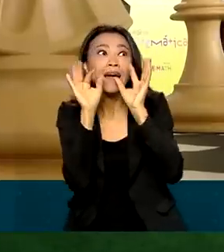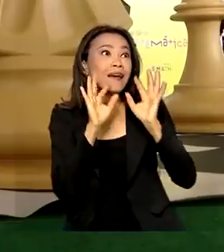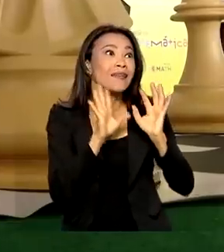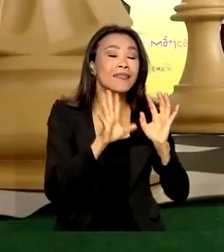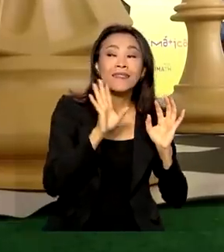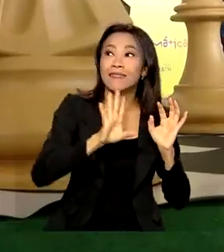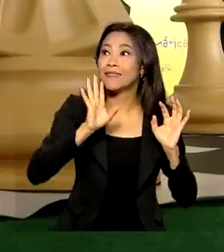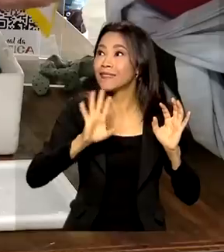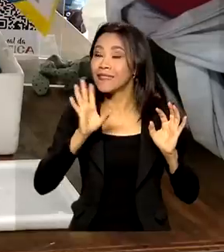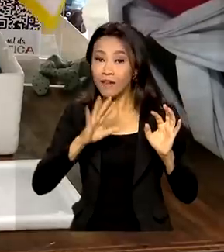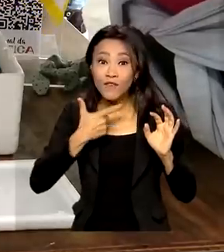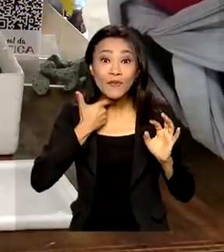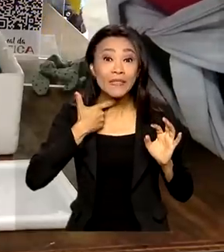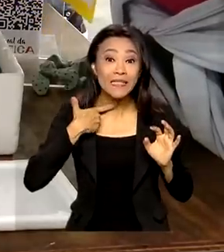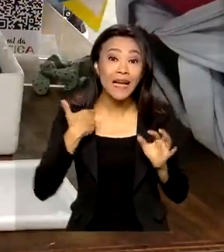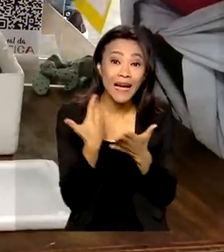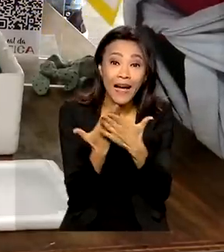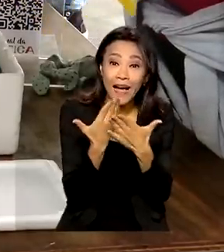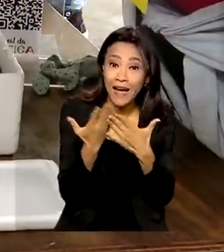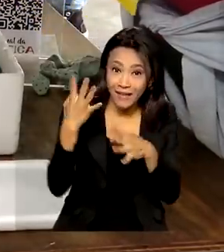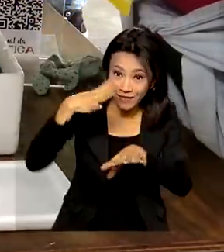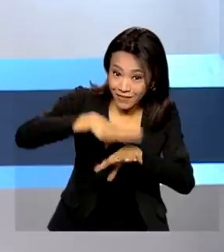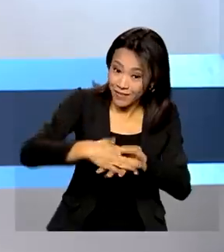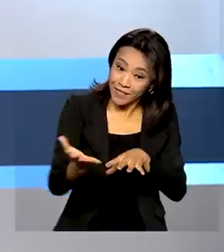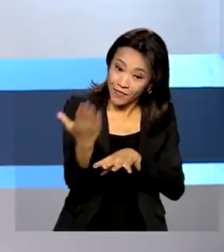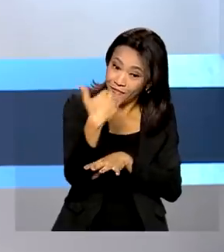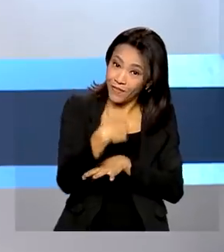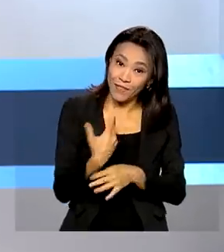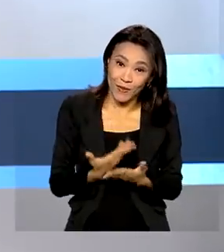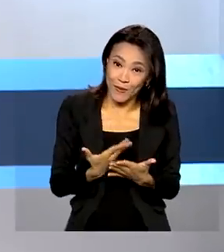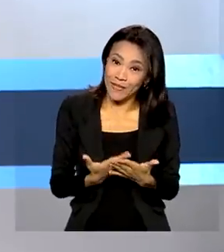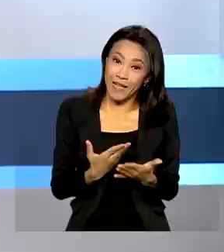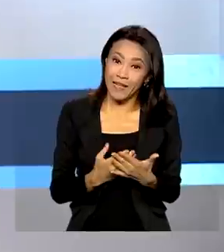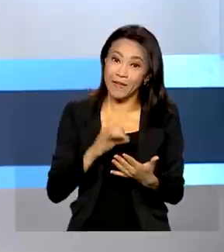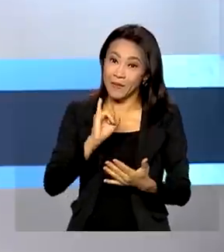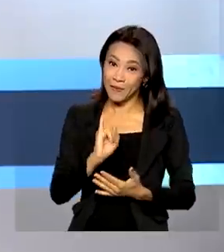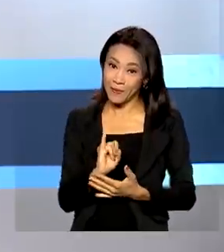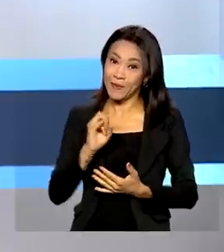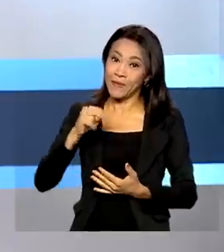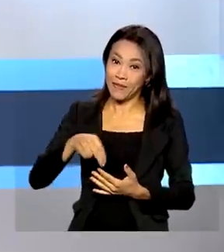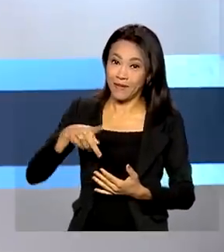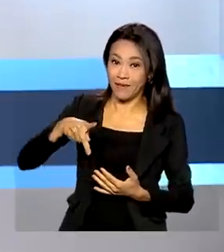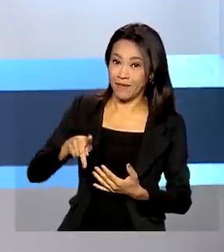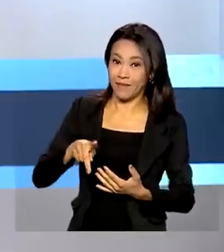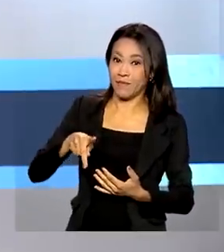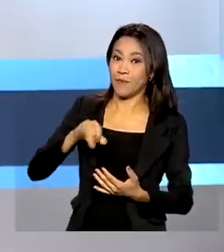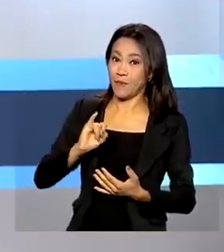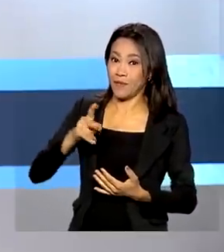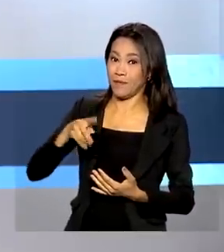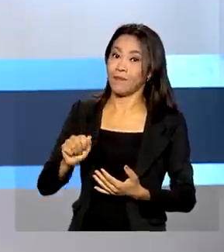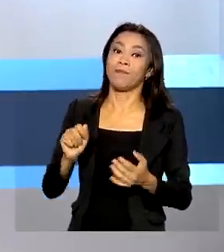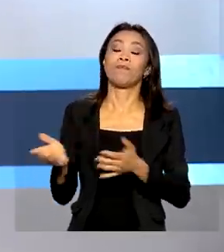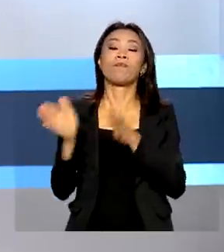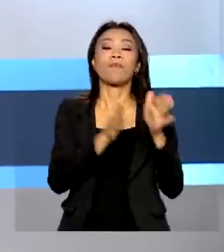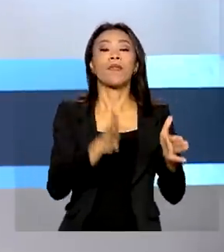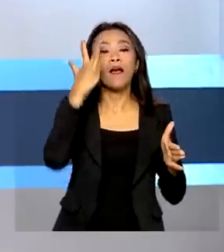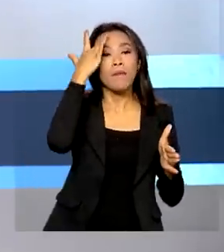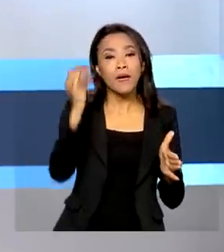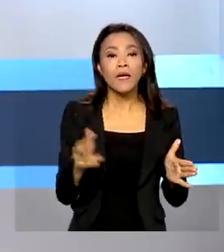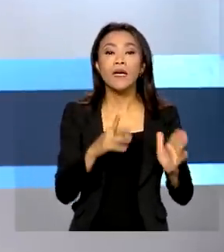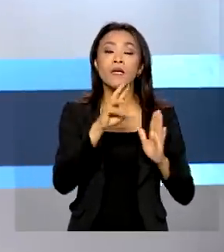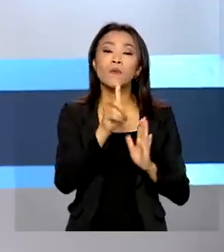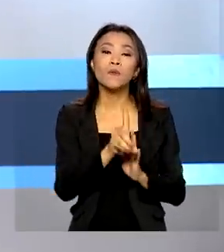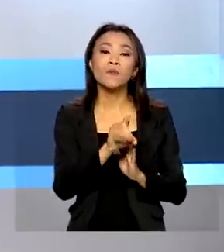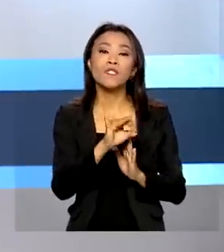vontade de fazer matemática e quem sabe até de vir estudar no IMPA. O Diário Oficial da União completa amanhã 160